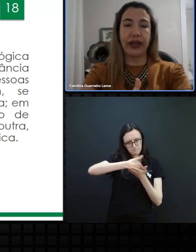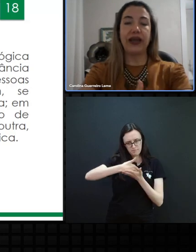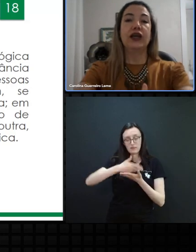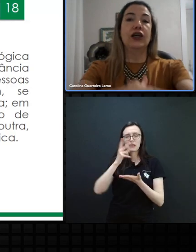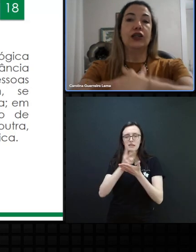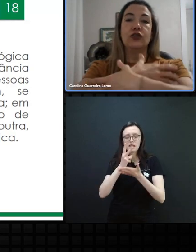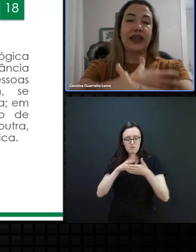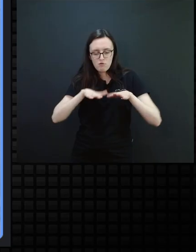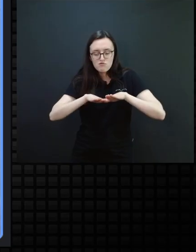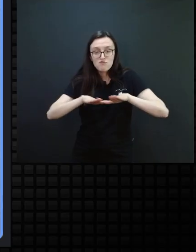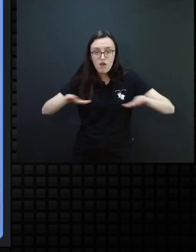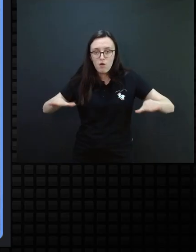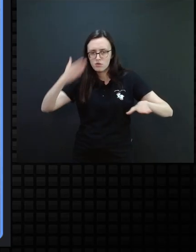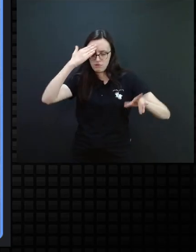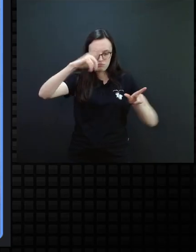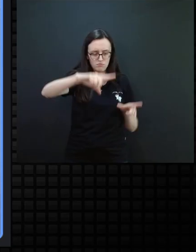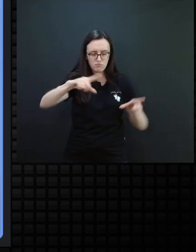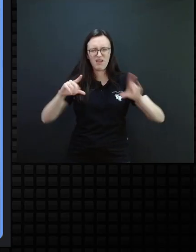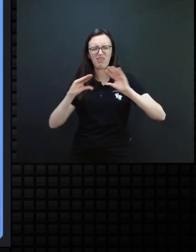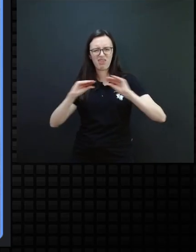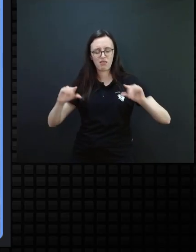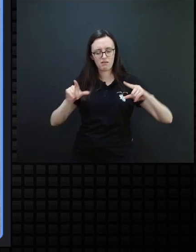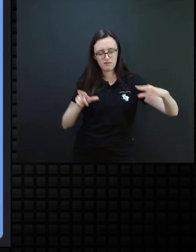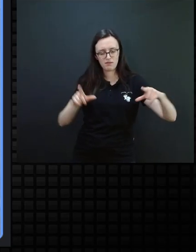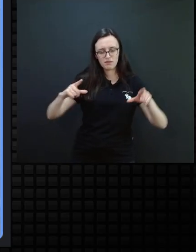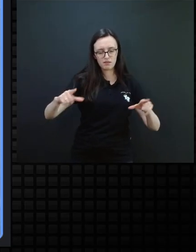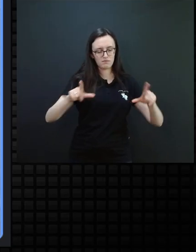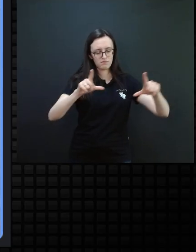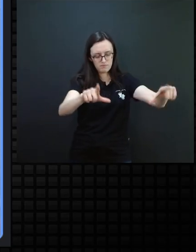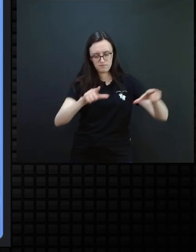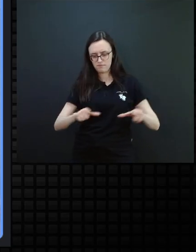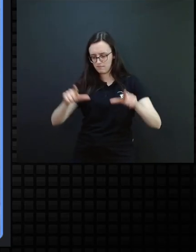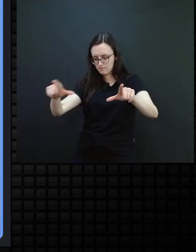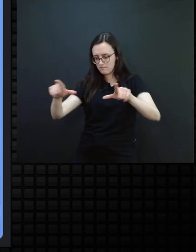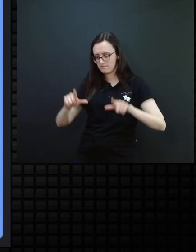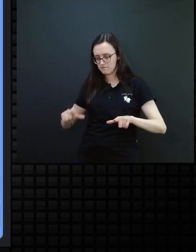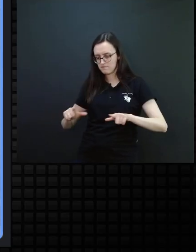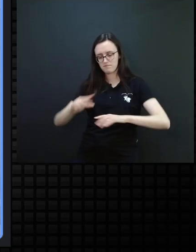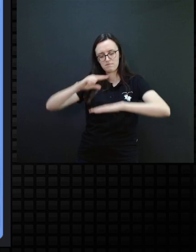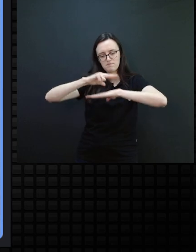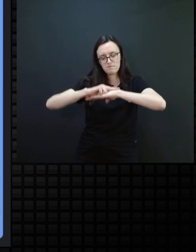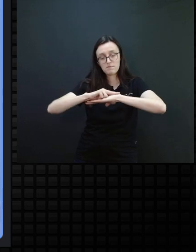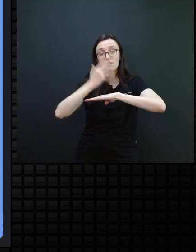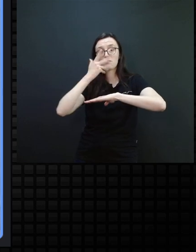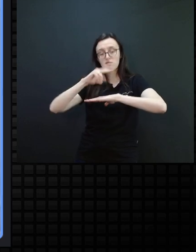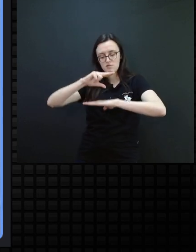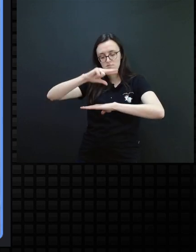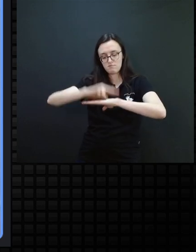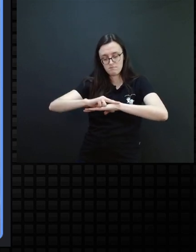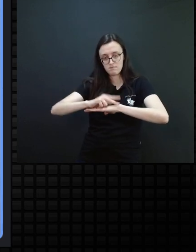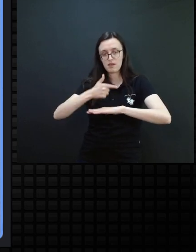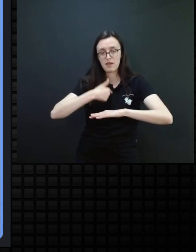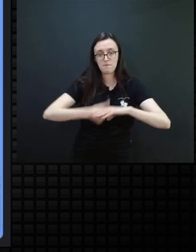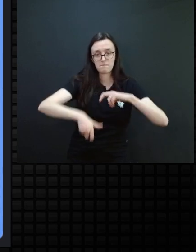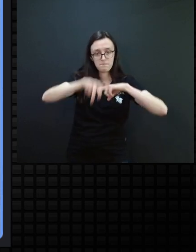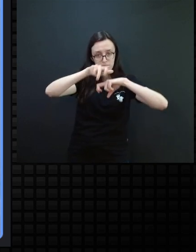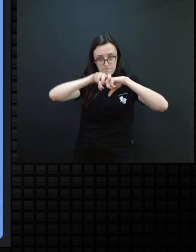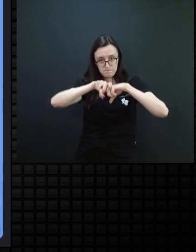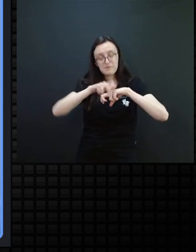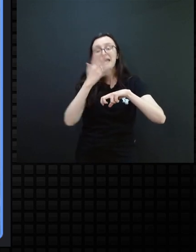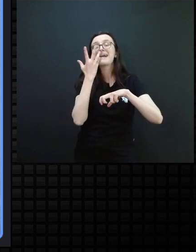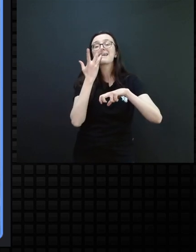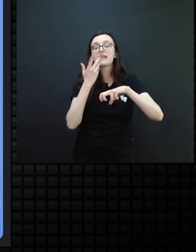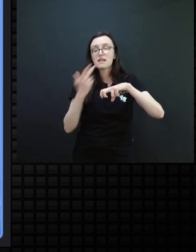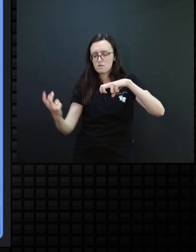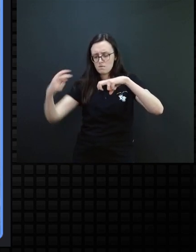chão, né, no tatame ou no seu tapetinho, na sua sala, a criança aqui no meio das minhas pernas e eu